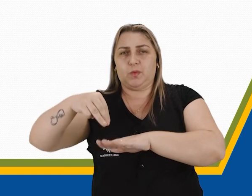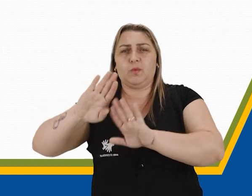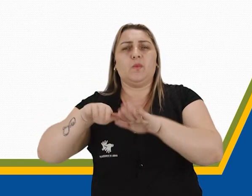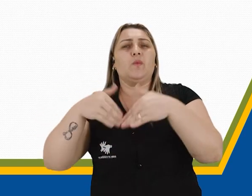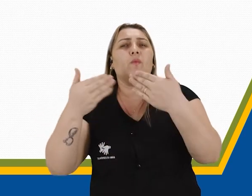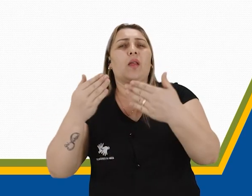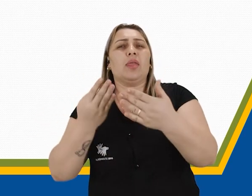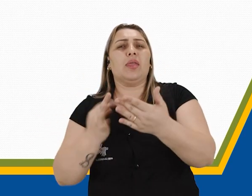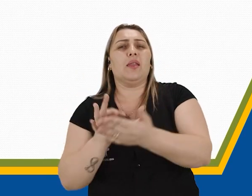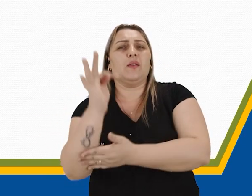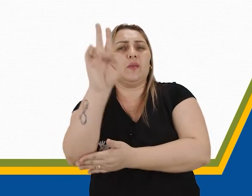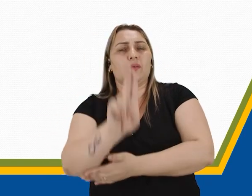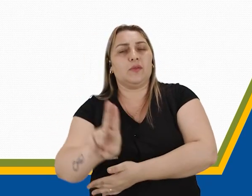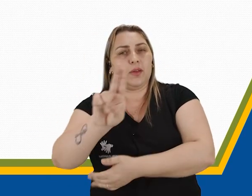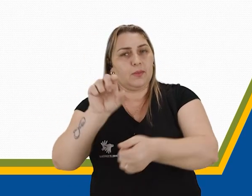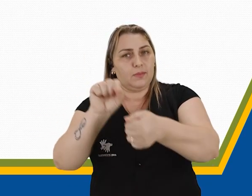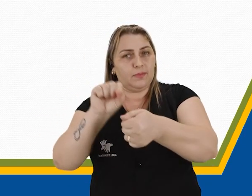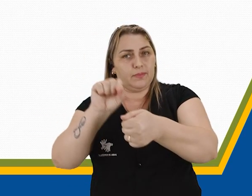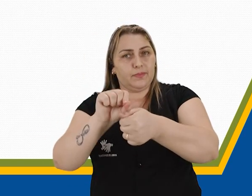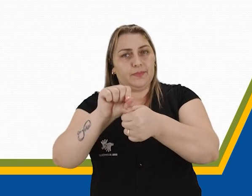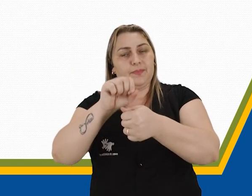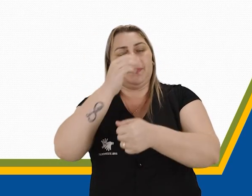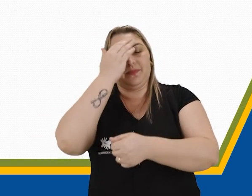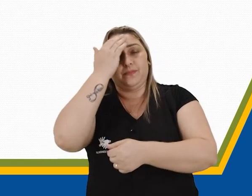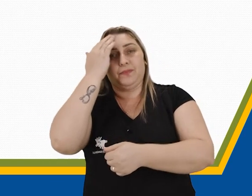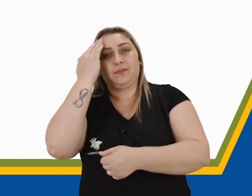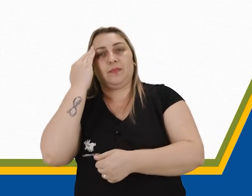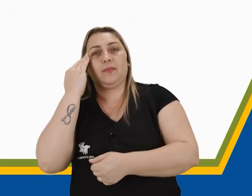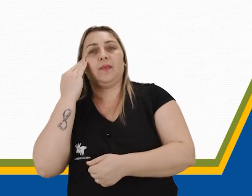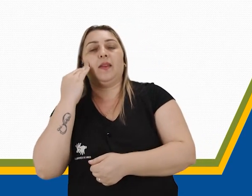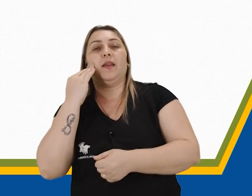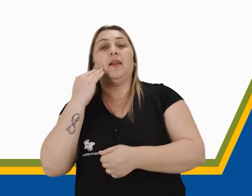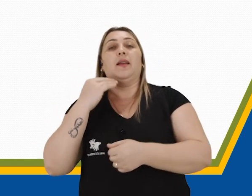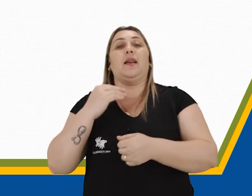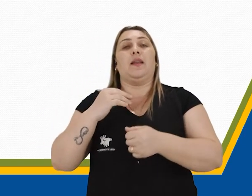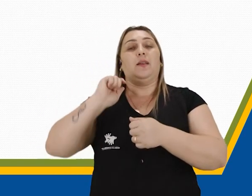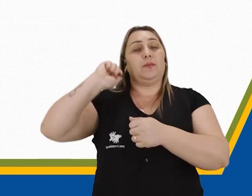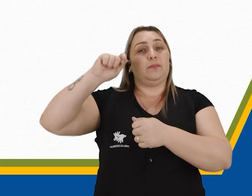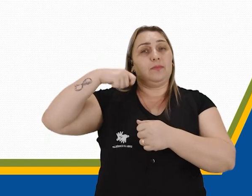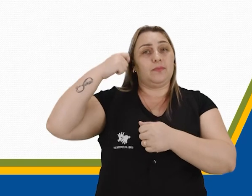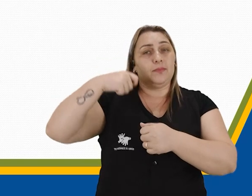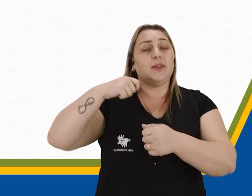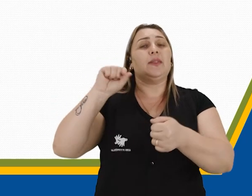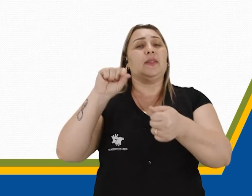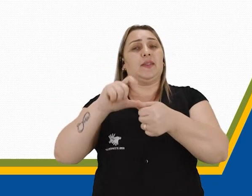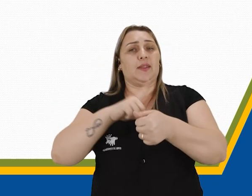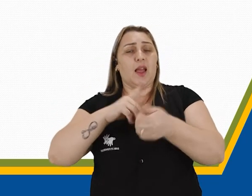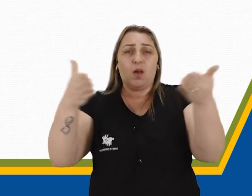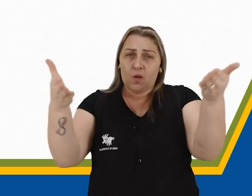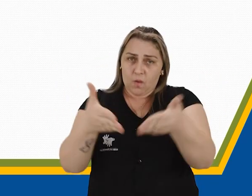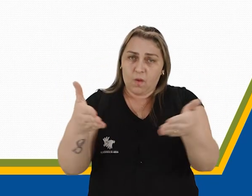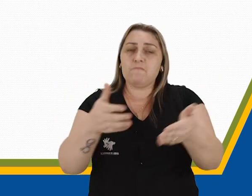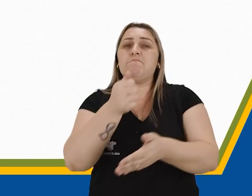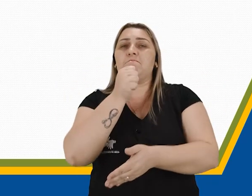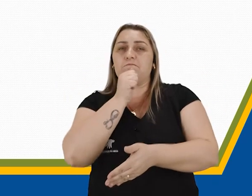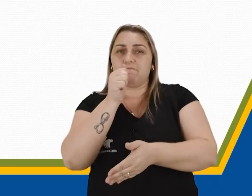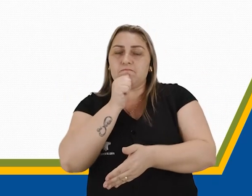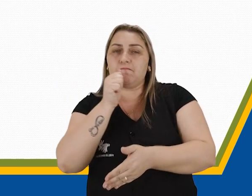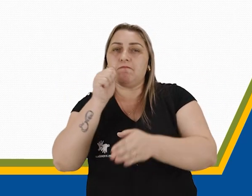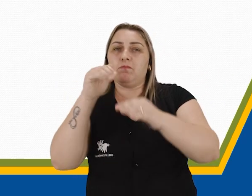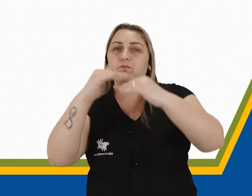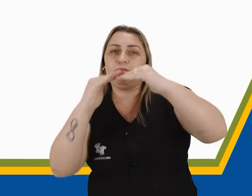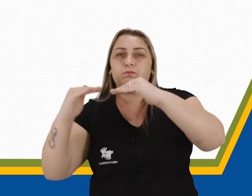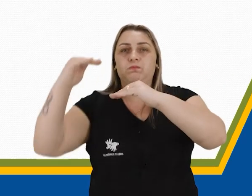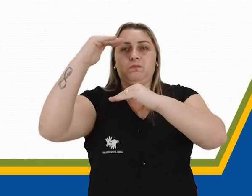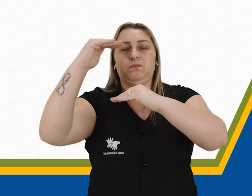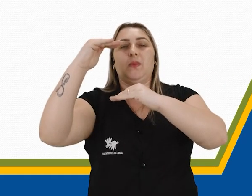tecnologia eles usaram para fazer isso. E essas manifestações artísticas, elas ainda existem hoje. Elas superaram